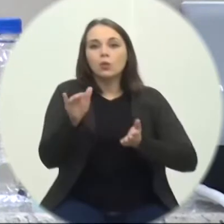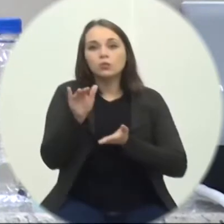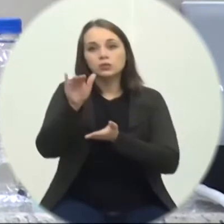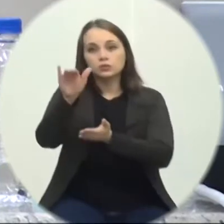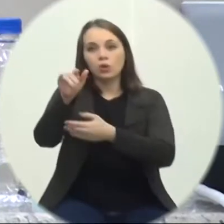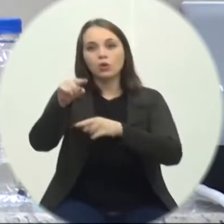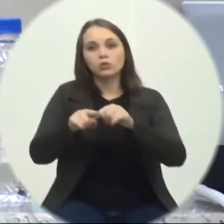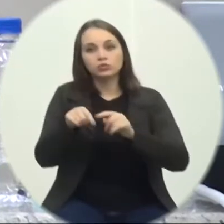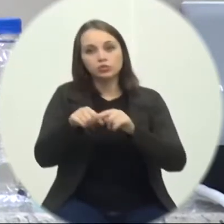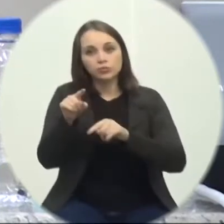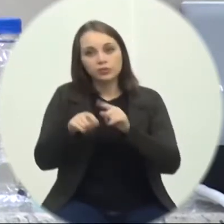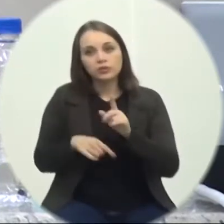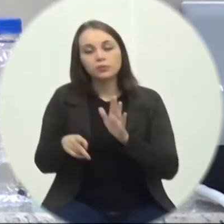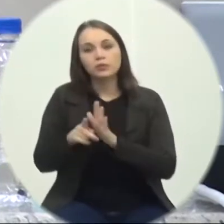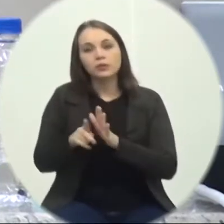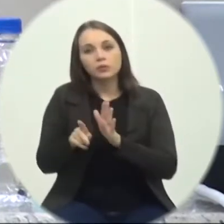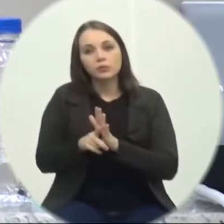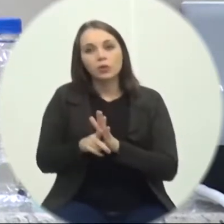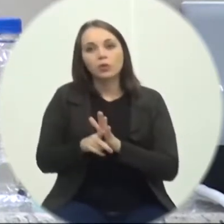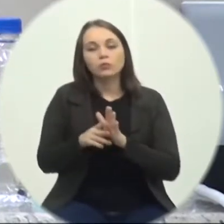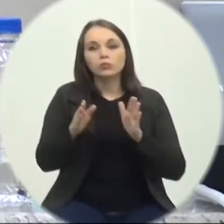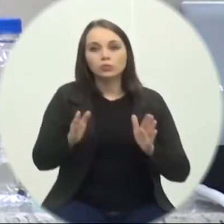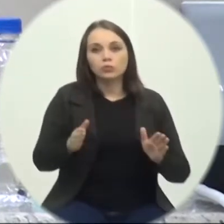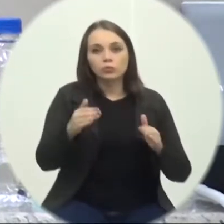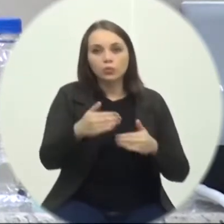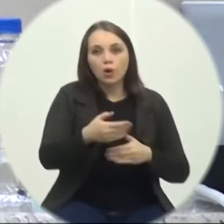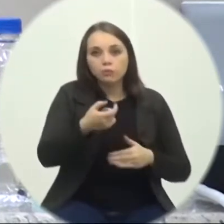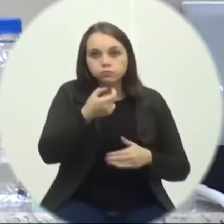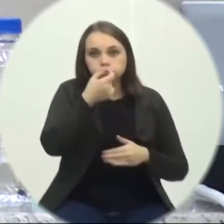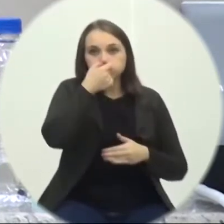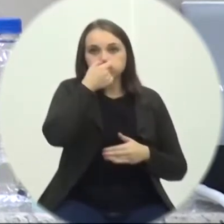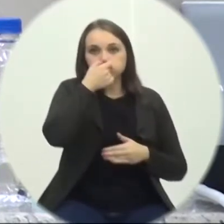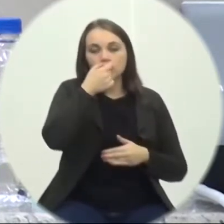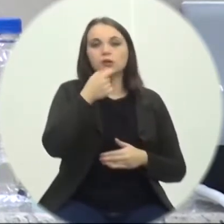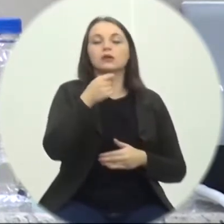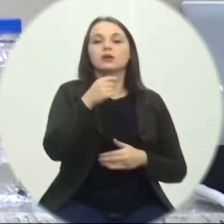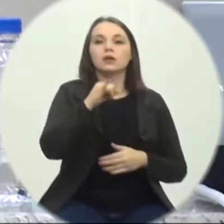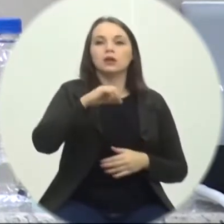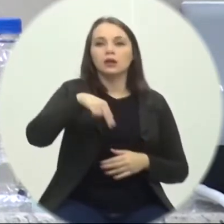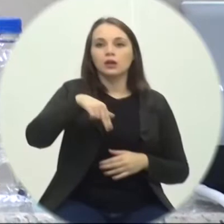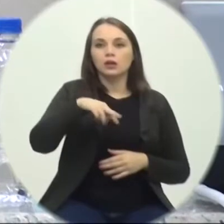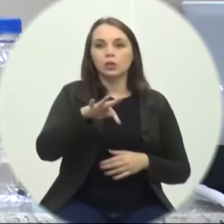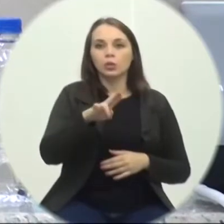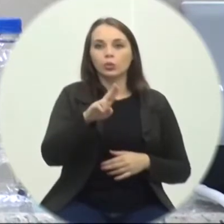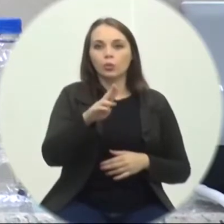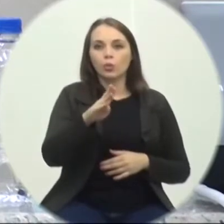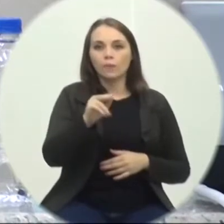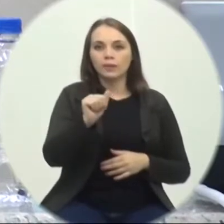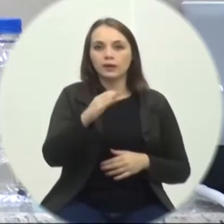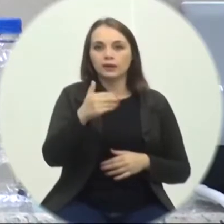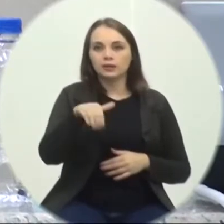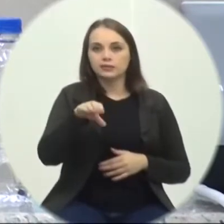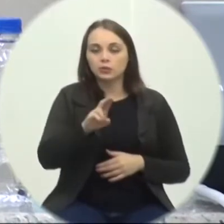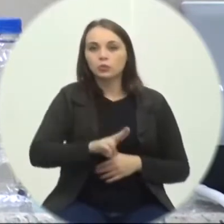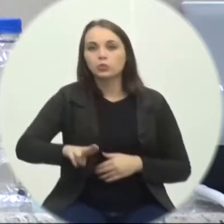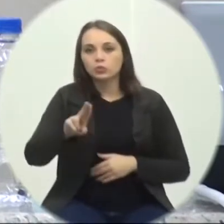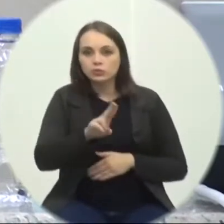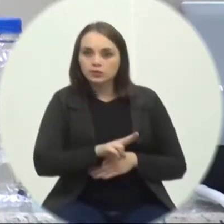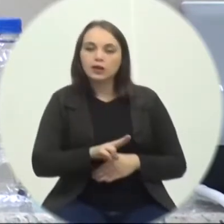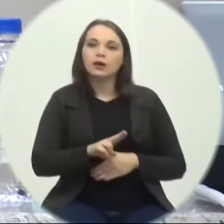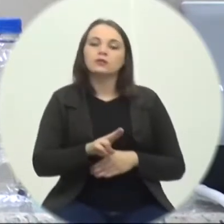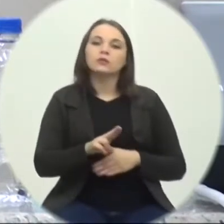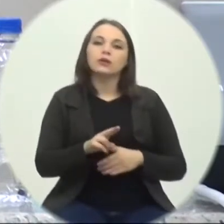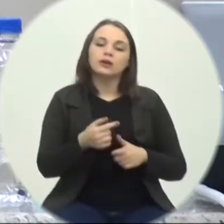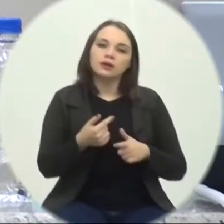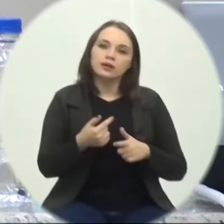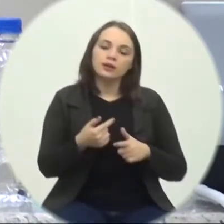De insumos Que compõem O chamado Kit Intubação Utilizado No tratamento De casos Graves De covid-19 Entre outros